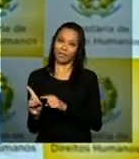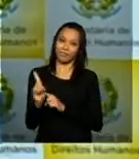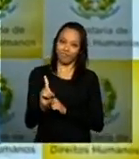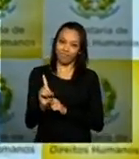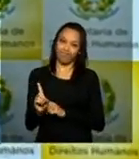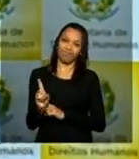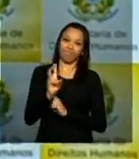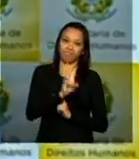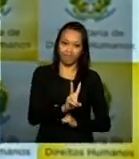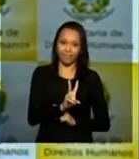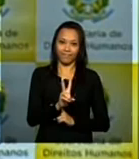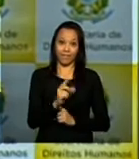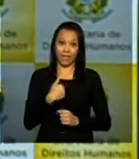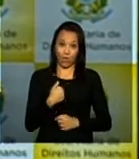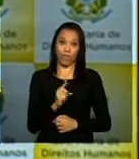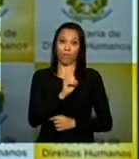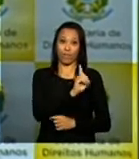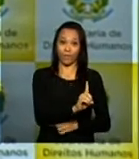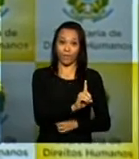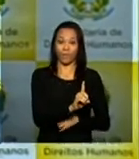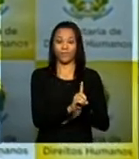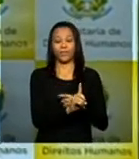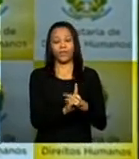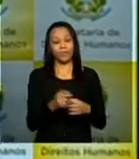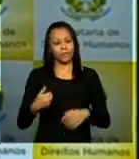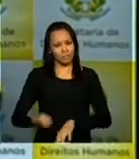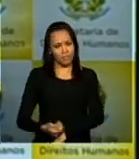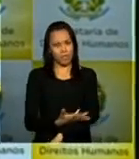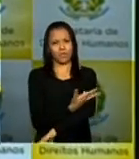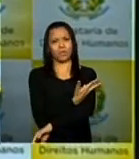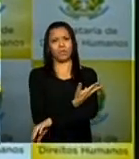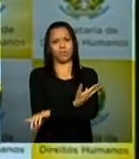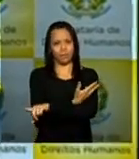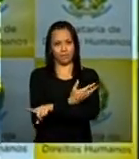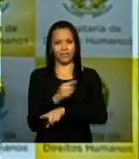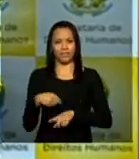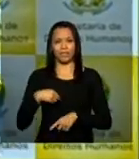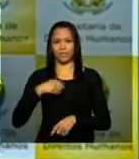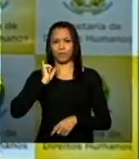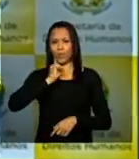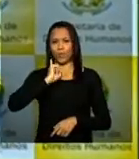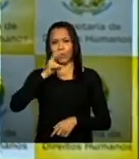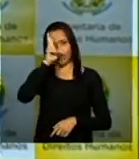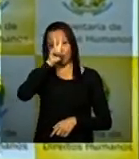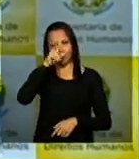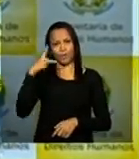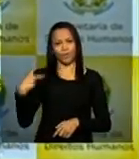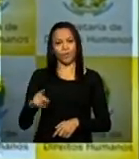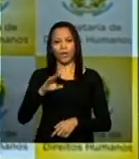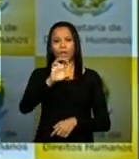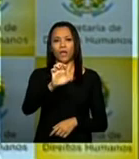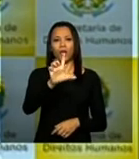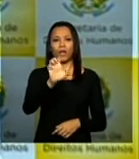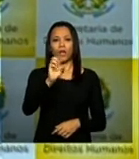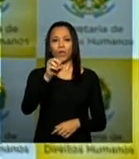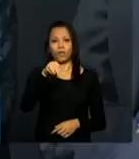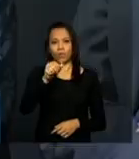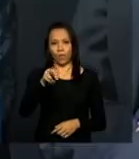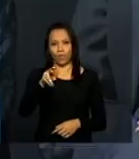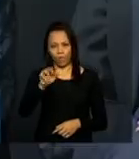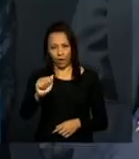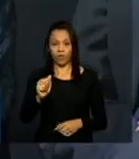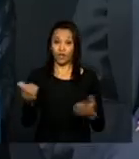emocionante da ministra Eleonora que realmente é um momento histórico estar aqui hoje